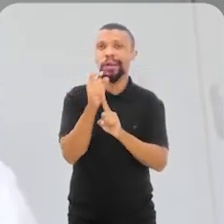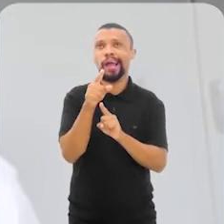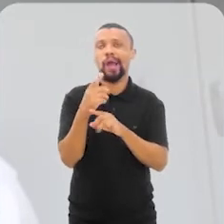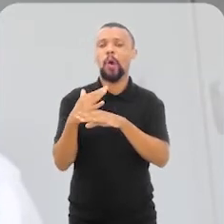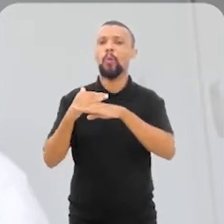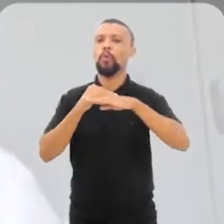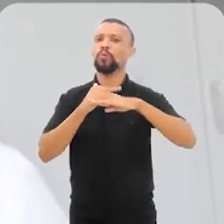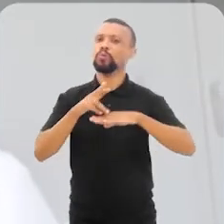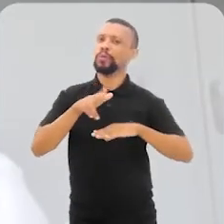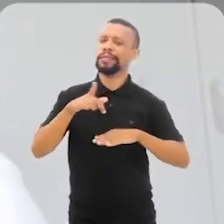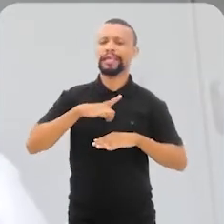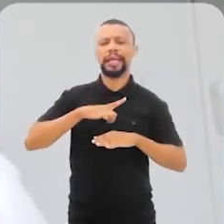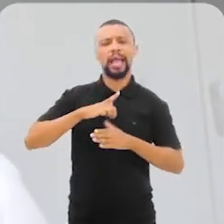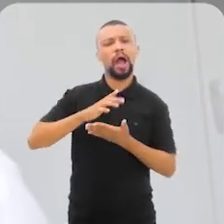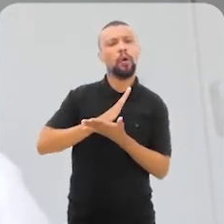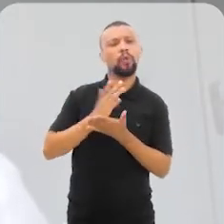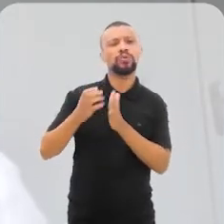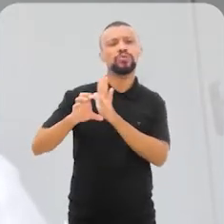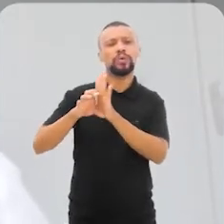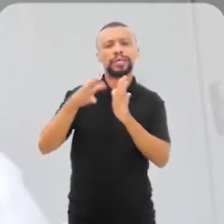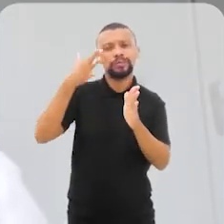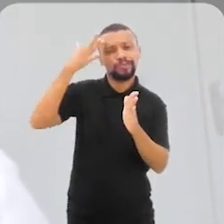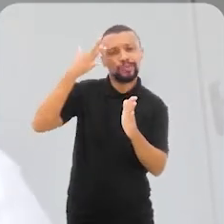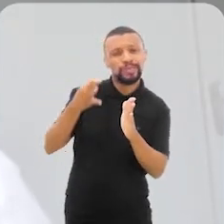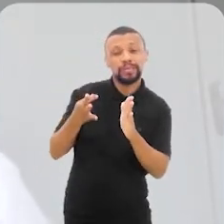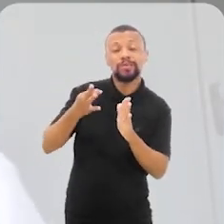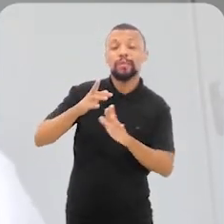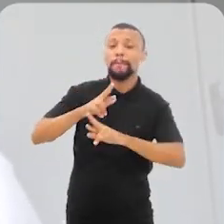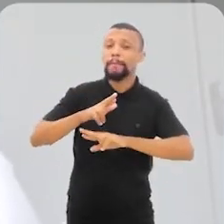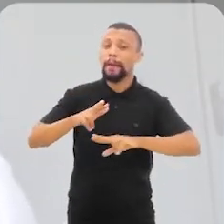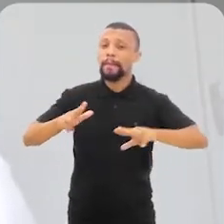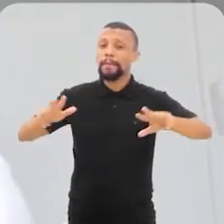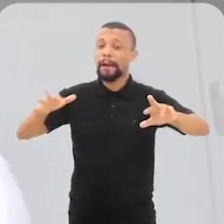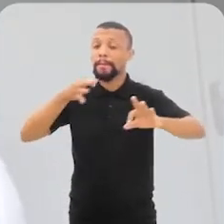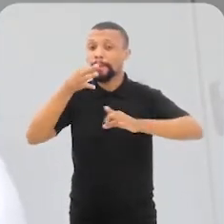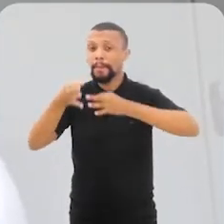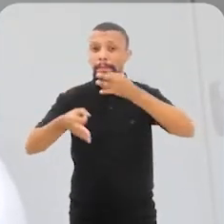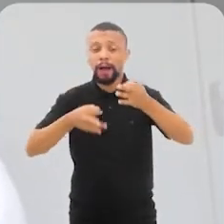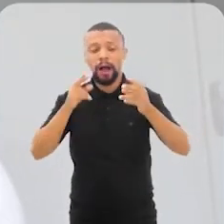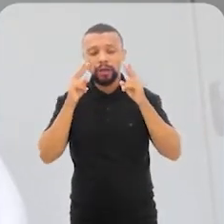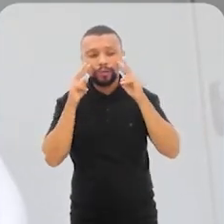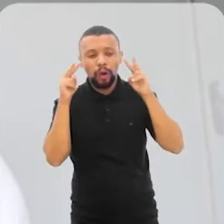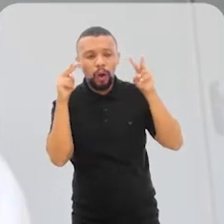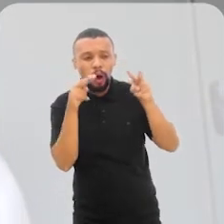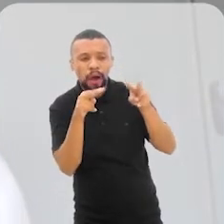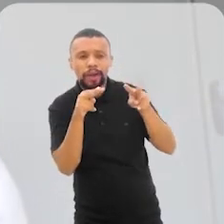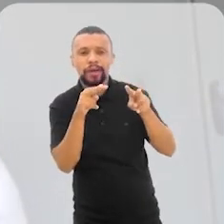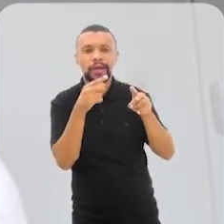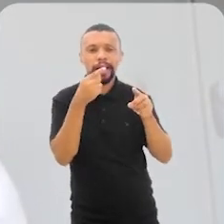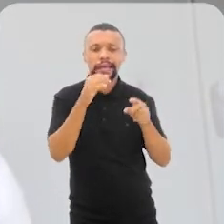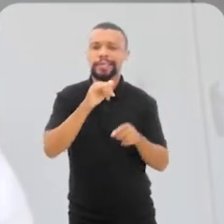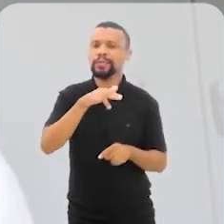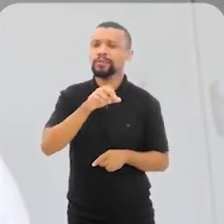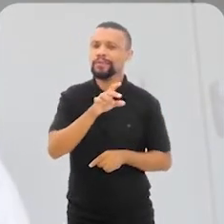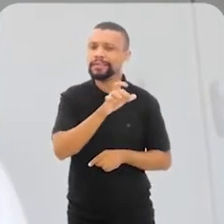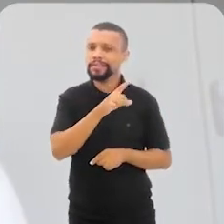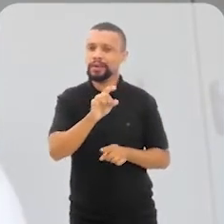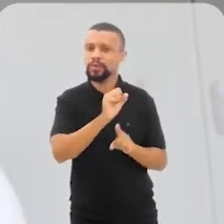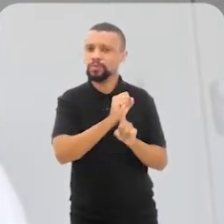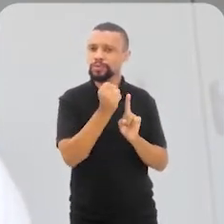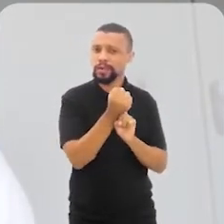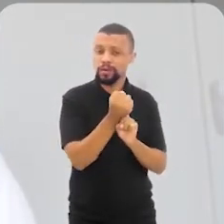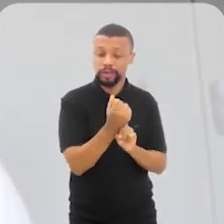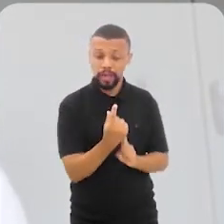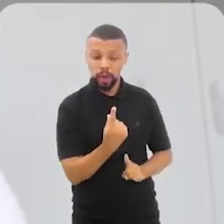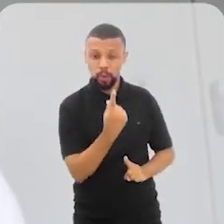Existem algumas interpretações diferentes, nós mesmos a gente não olha para a inovação social como algo que é